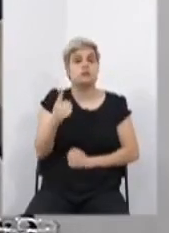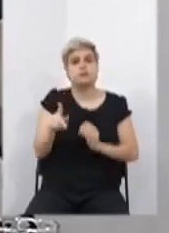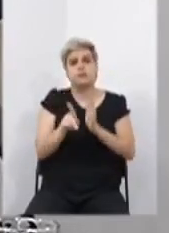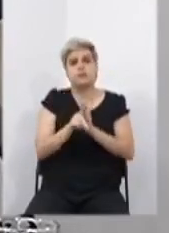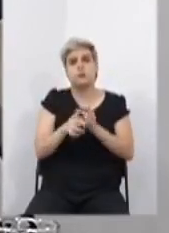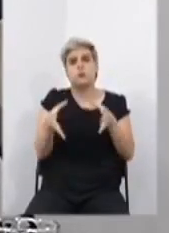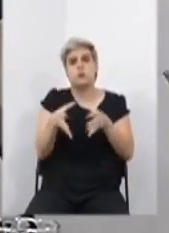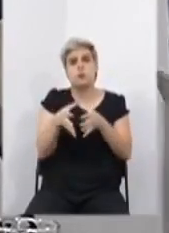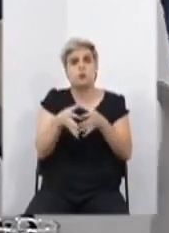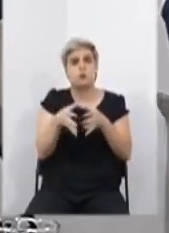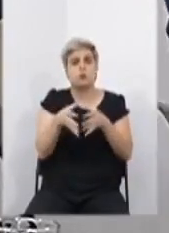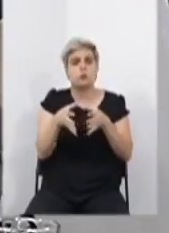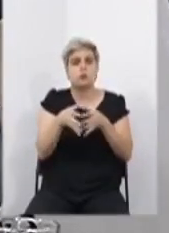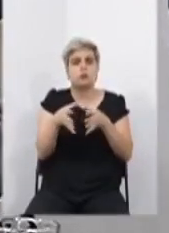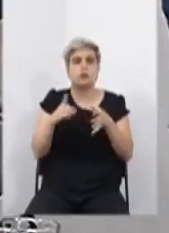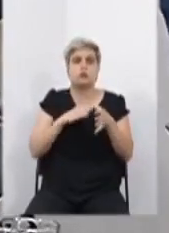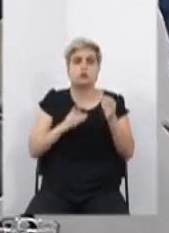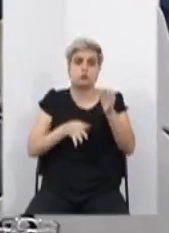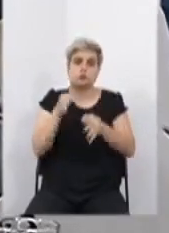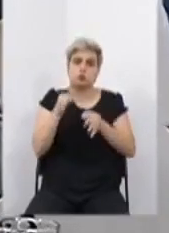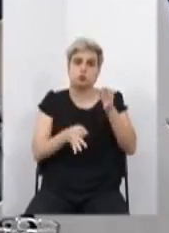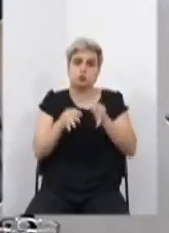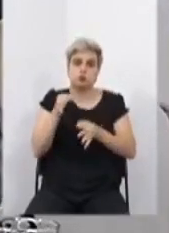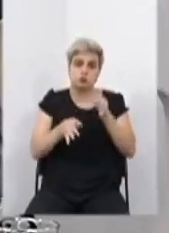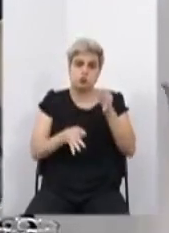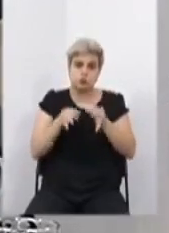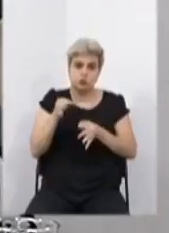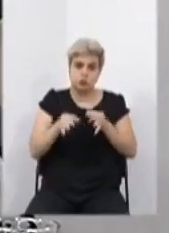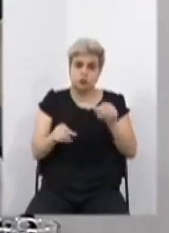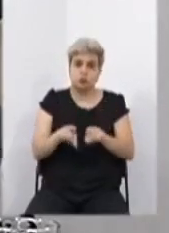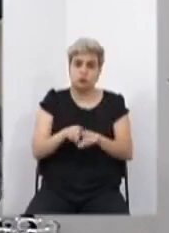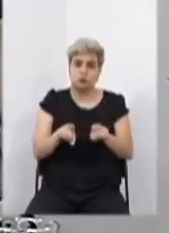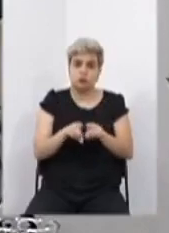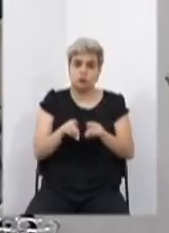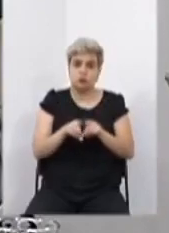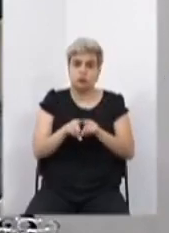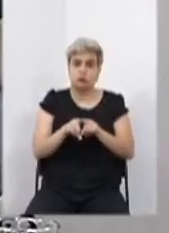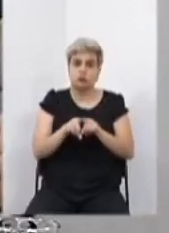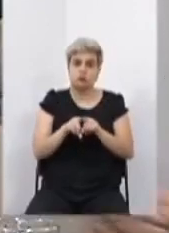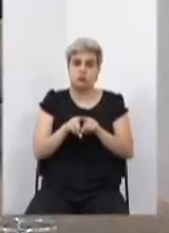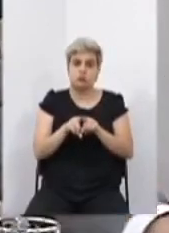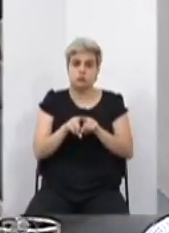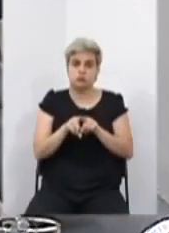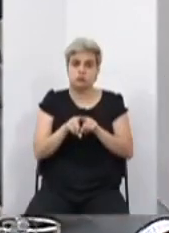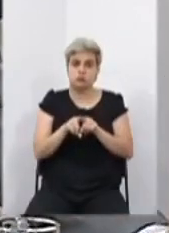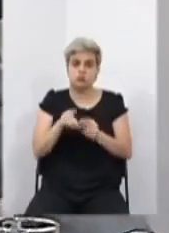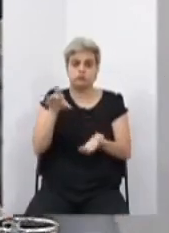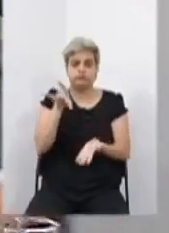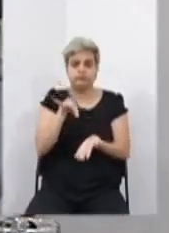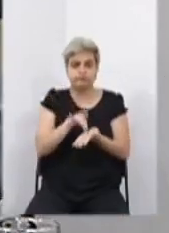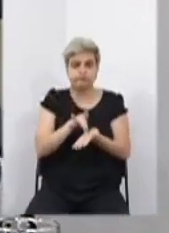Comissão de Constituição e Justiça, prejudicada a proposição original.